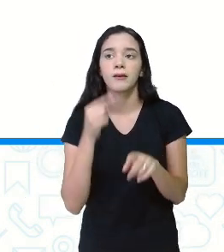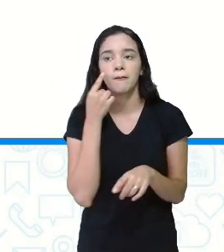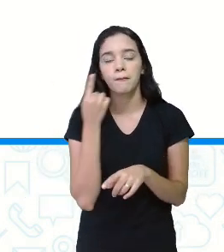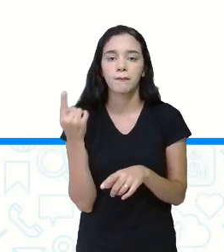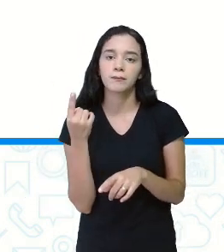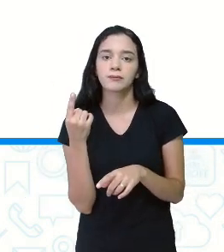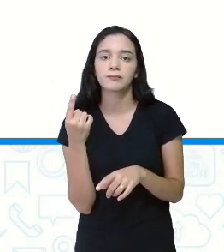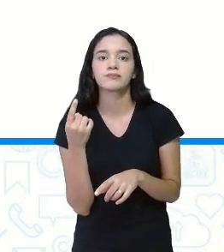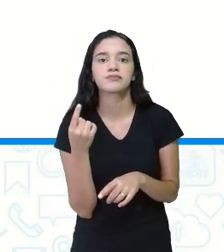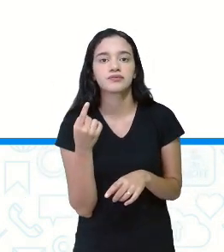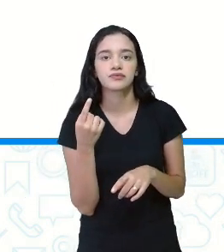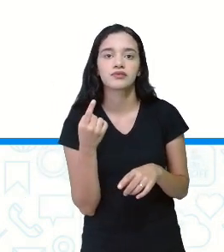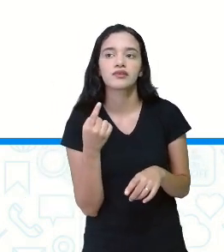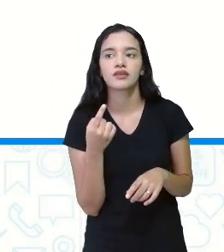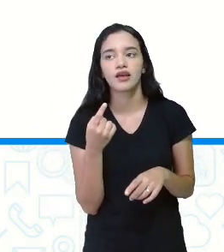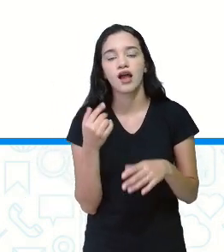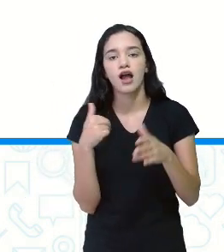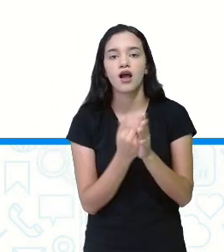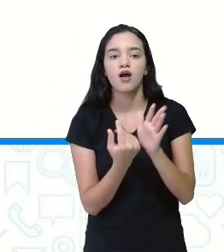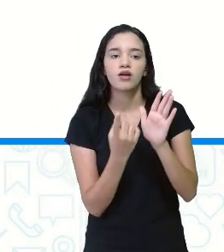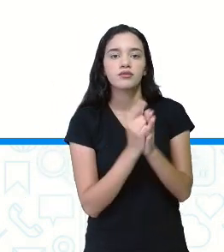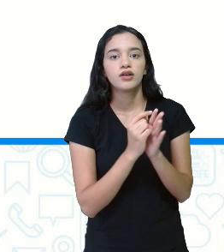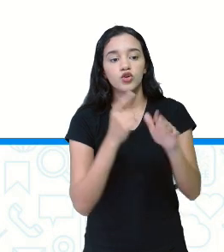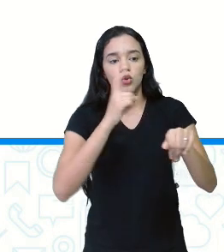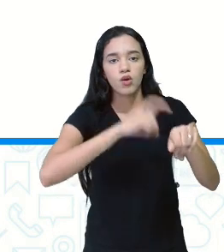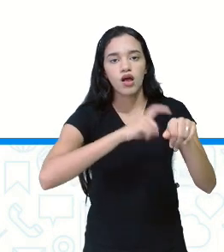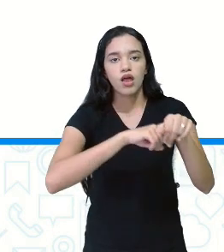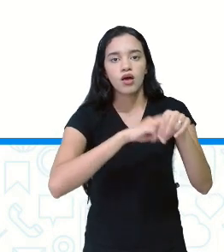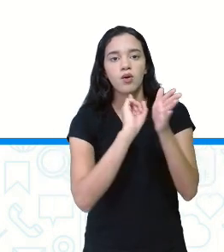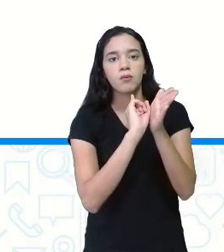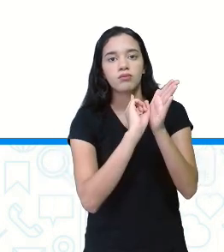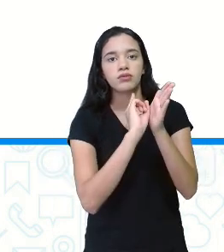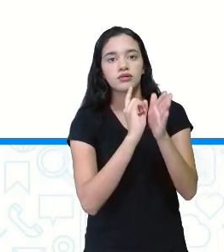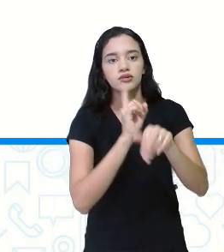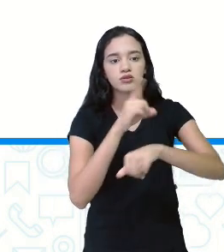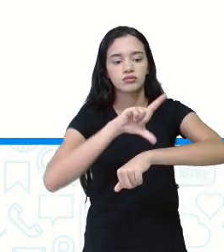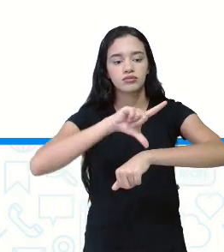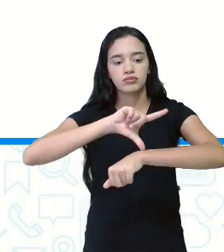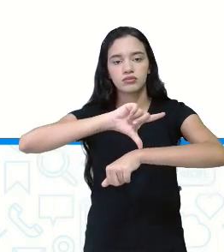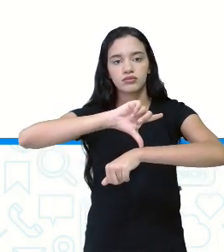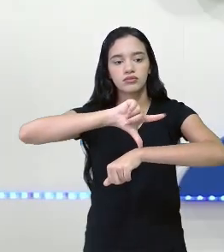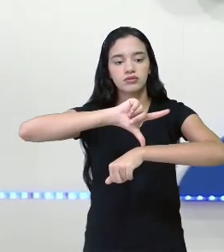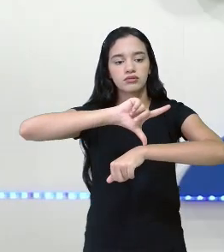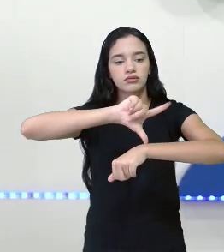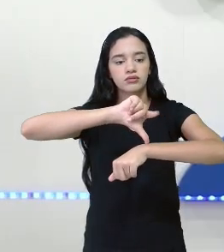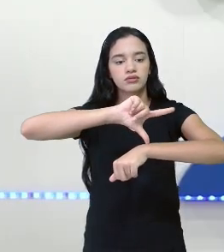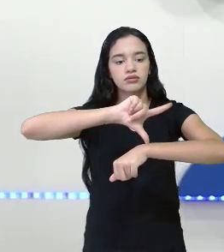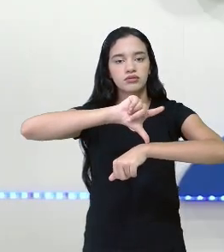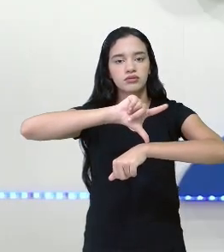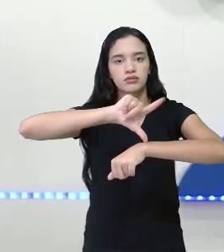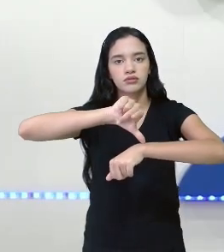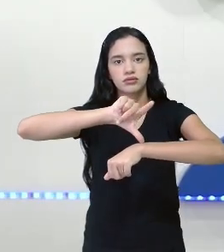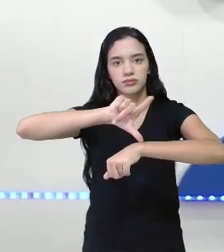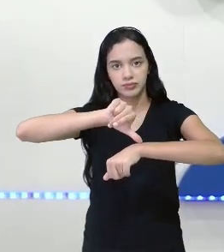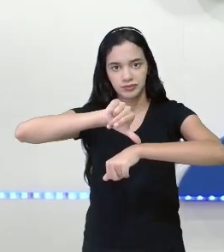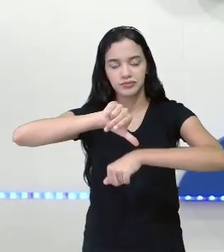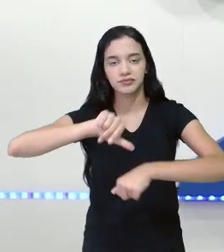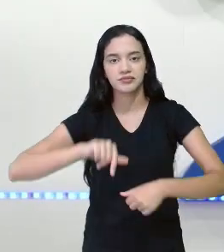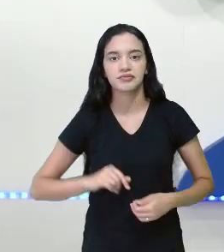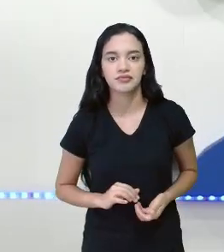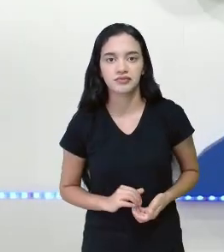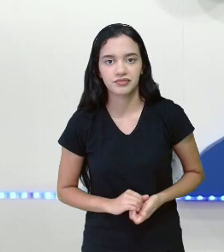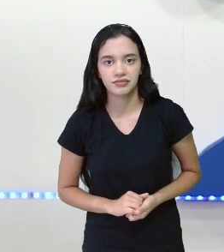O som do ponteiro do relógio. Qual é o som do ponteiro do relógio, professora Esther? Tic-tac, tic-tac,